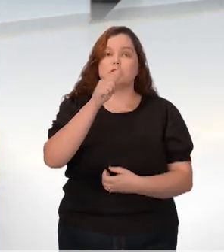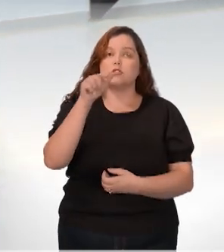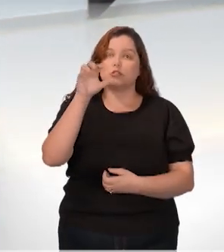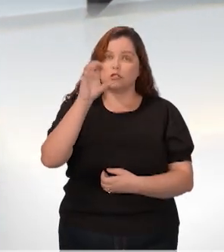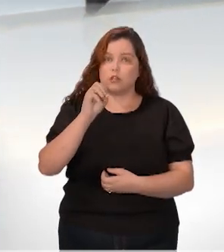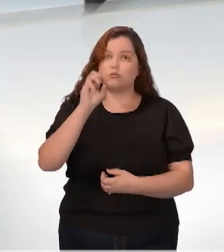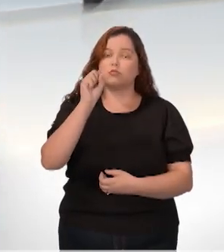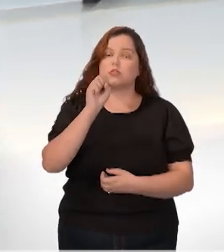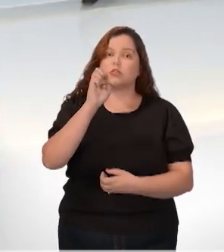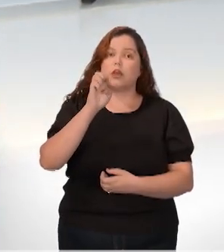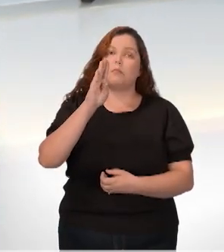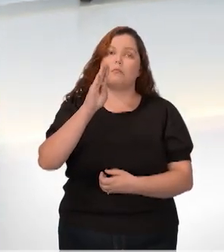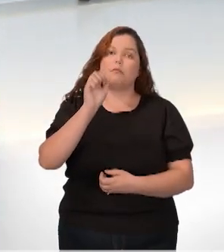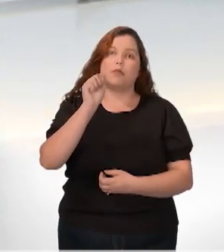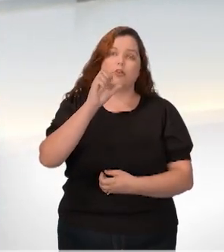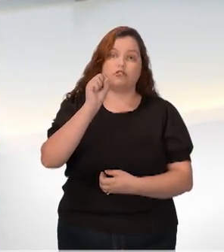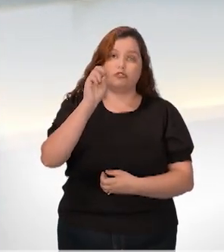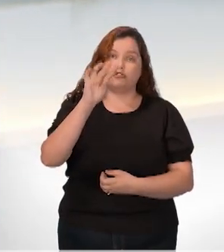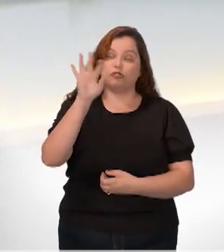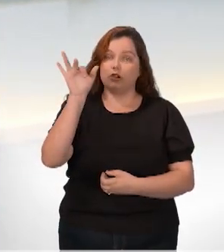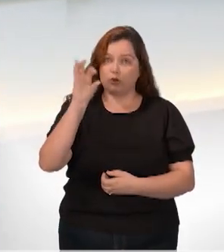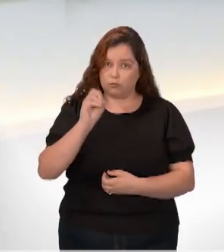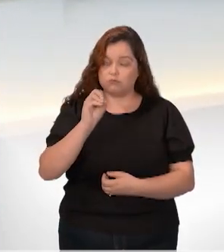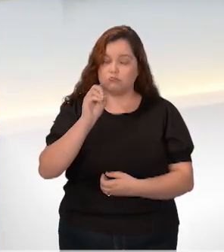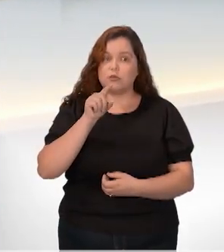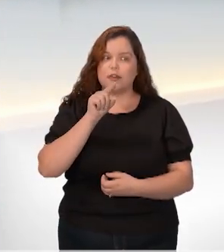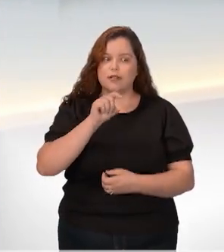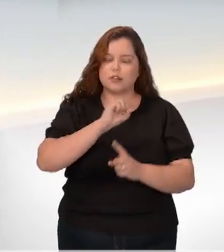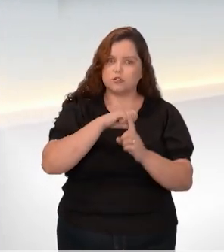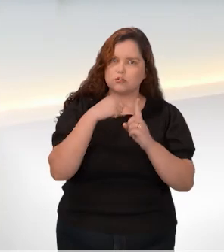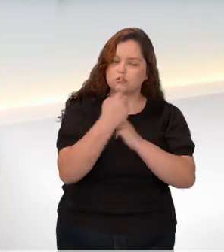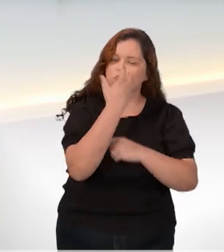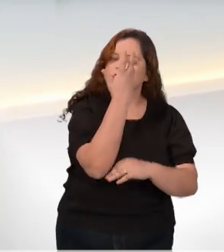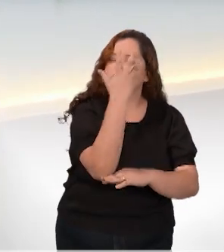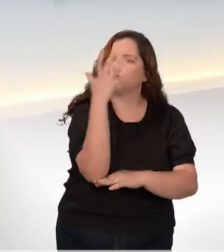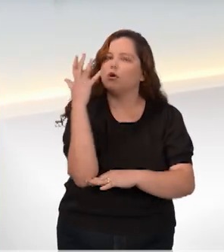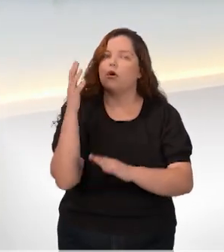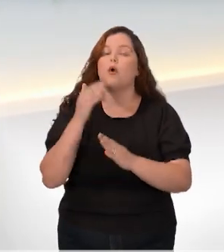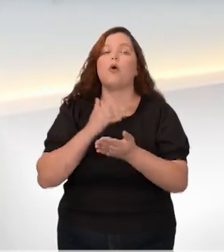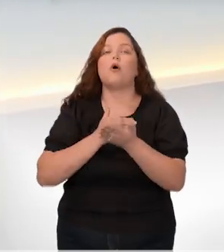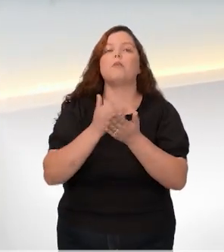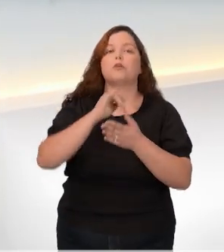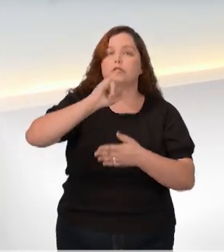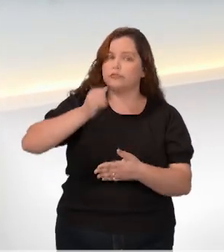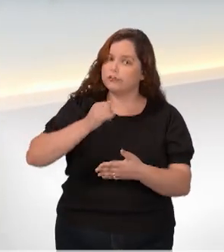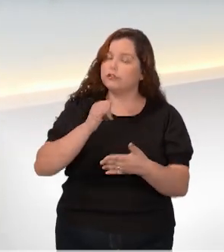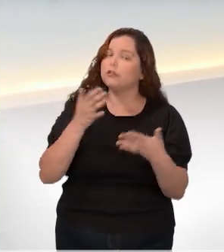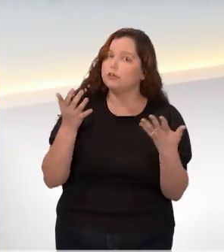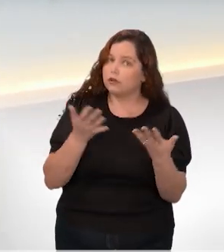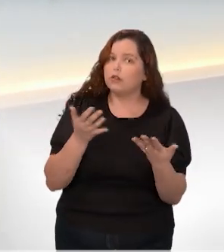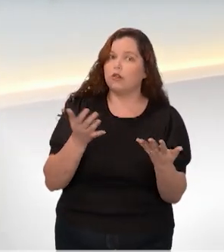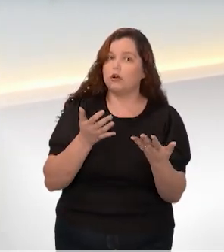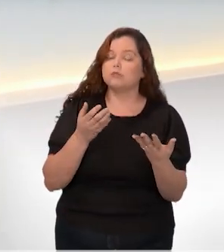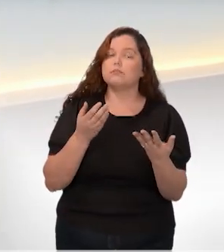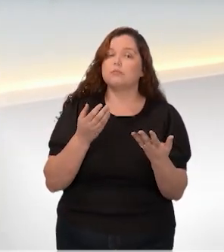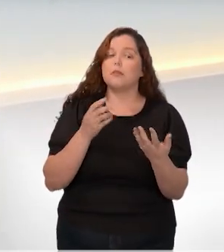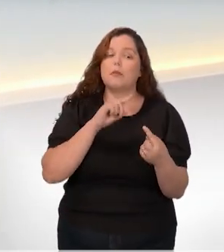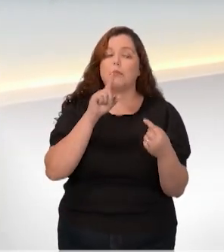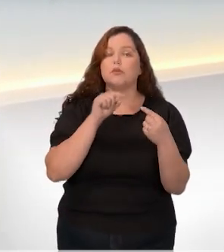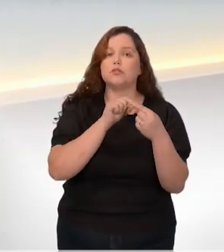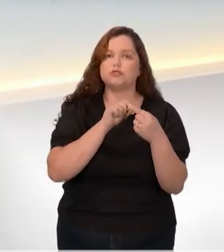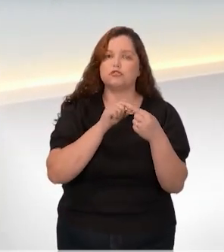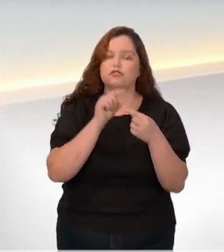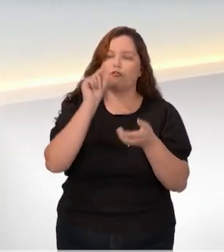programa de recuperação socioambiental, que começou a ser implementado em janeiro deste ano, prevê o plantio de